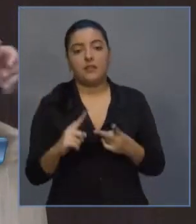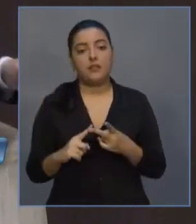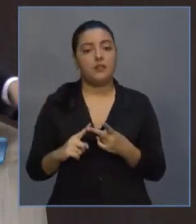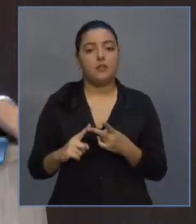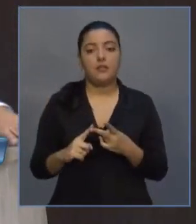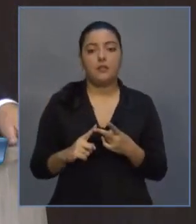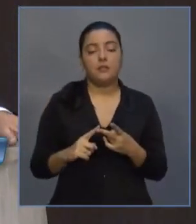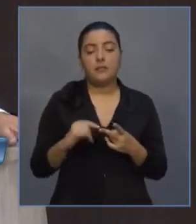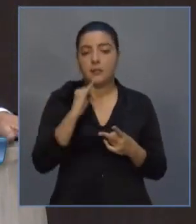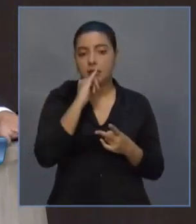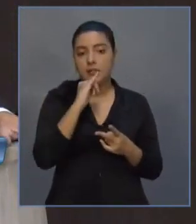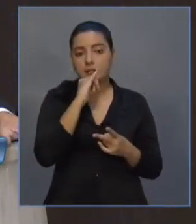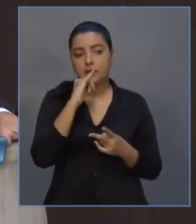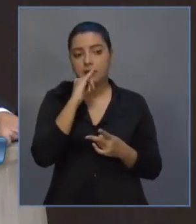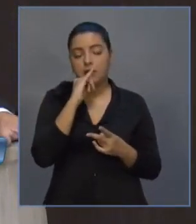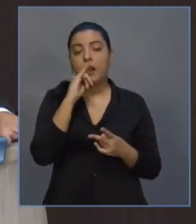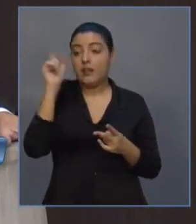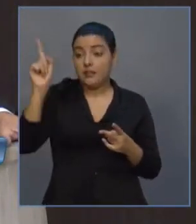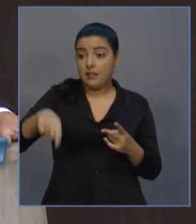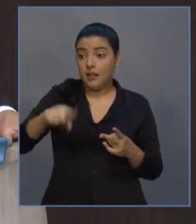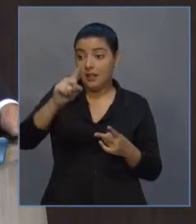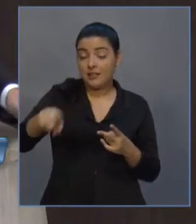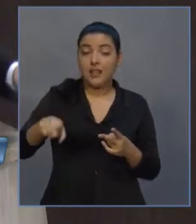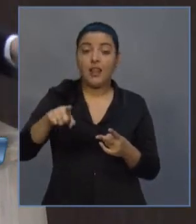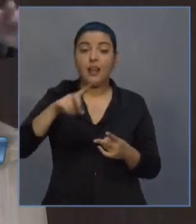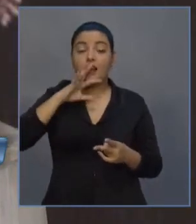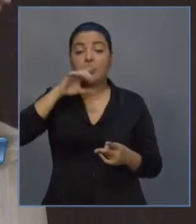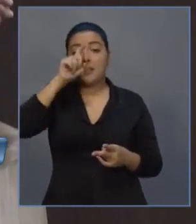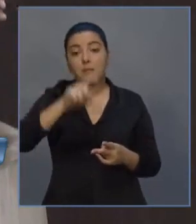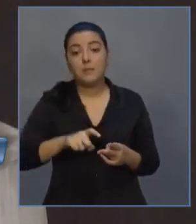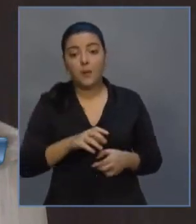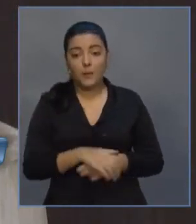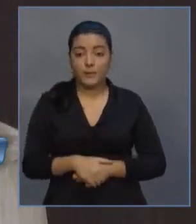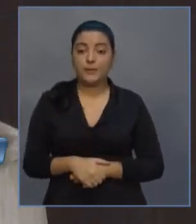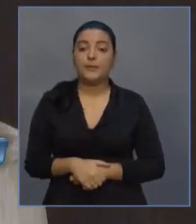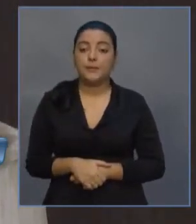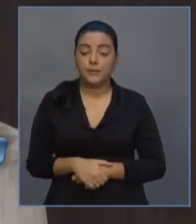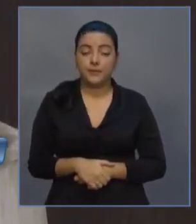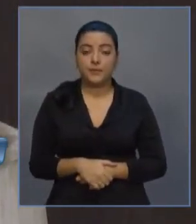como, por exemplo, as subvenções, que poderiam ser, obviamente,